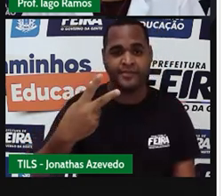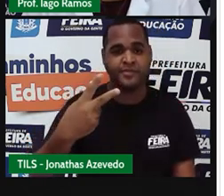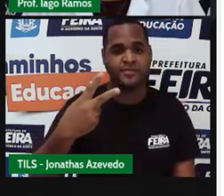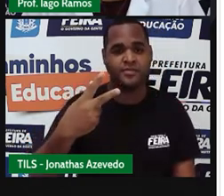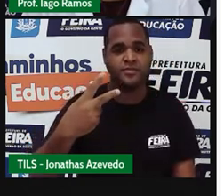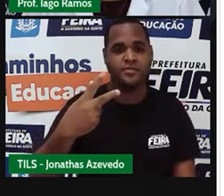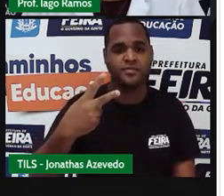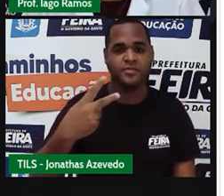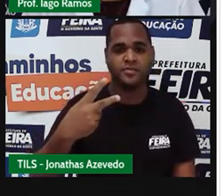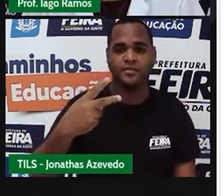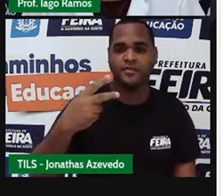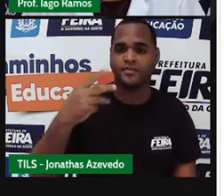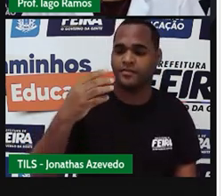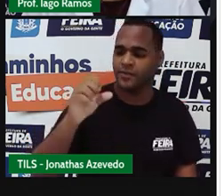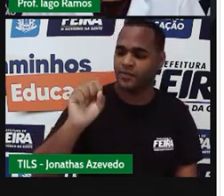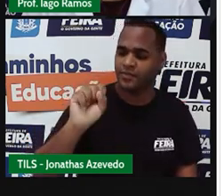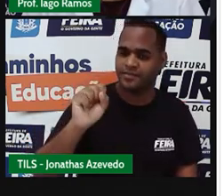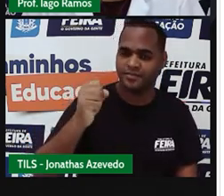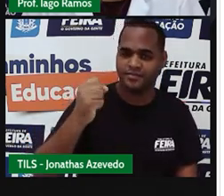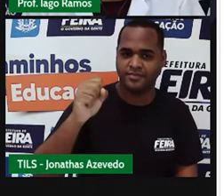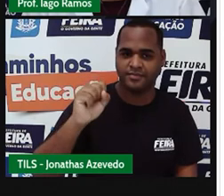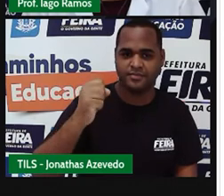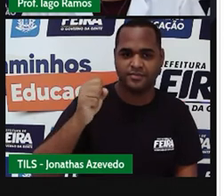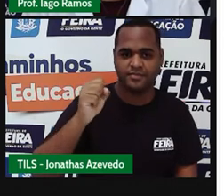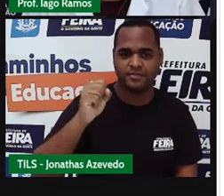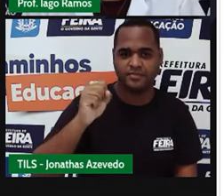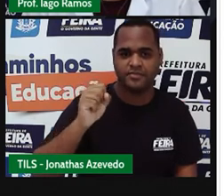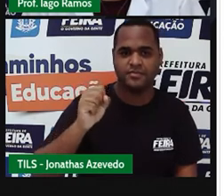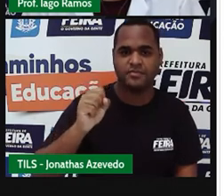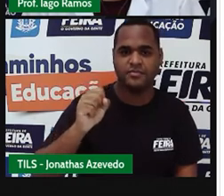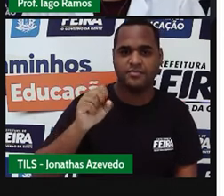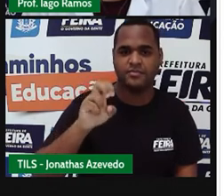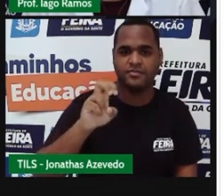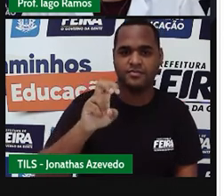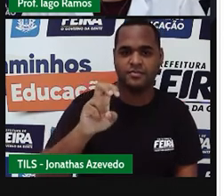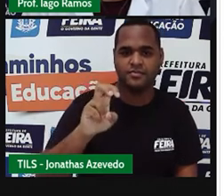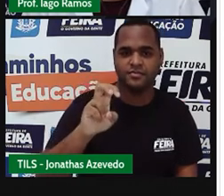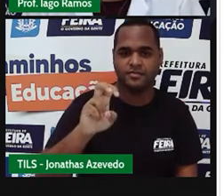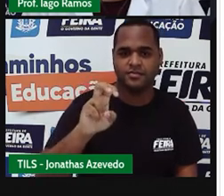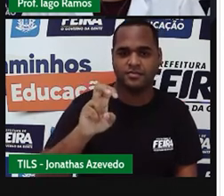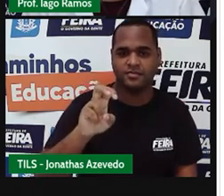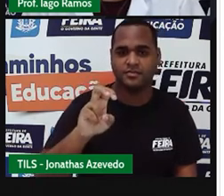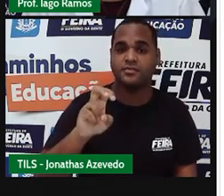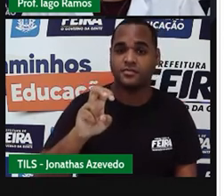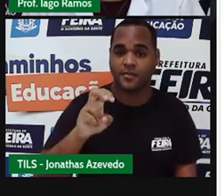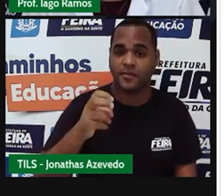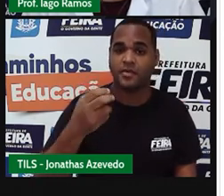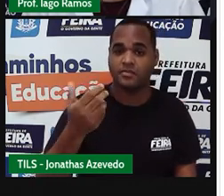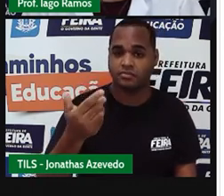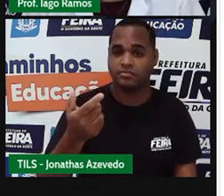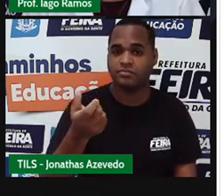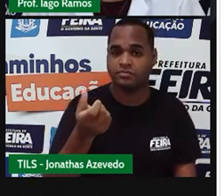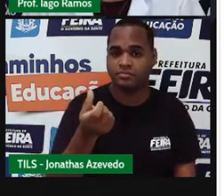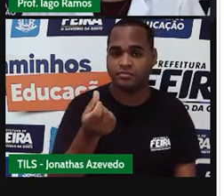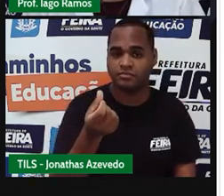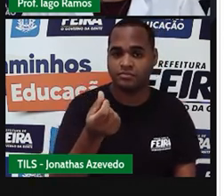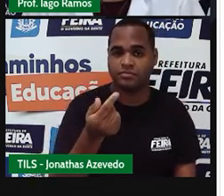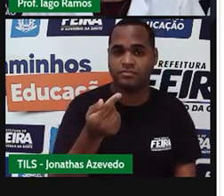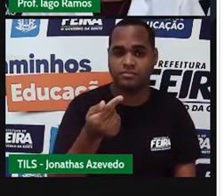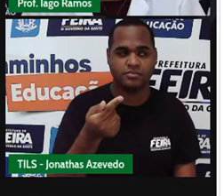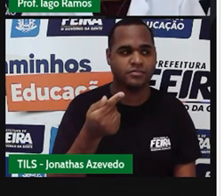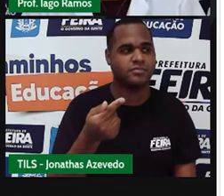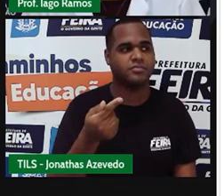tem o algarismo 8, tem o algarismo 5 e tem o algarismo 7.